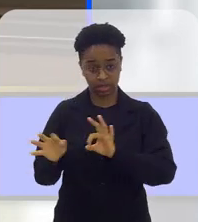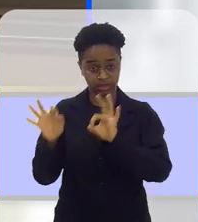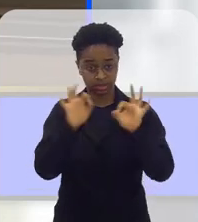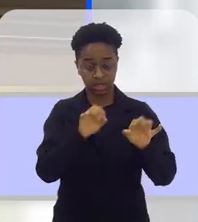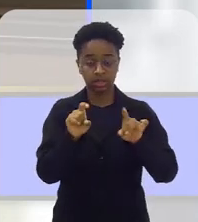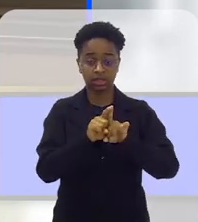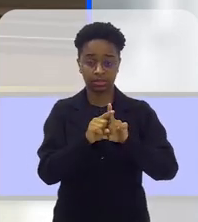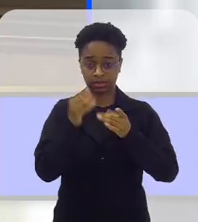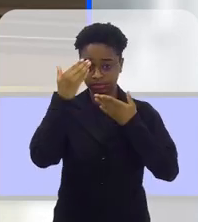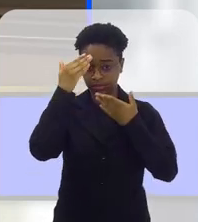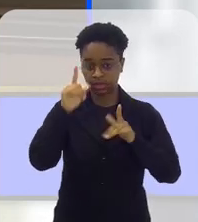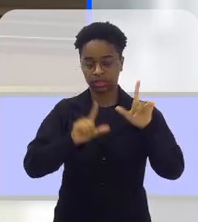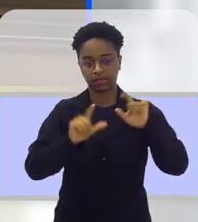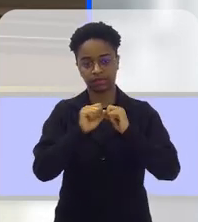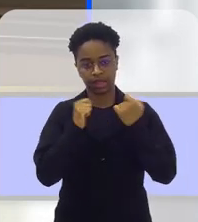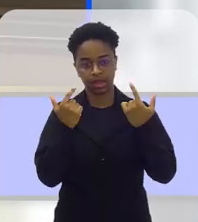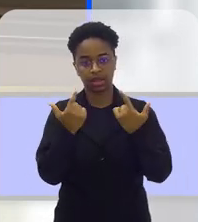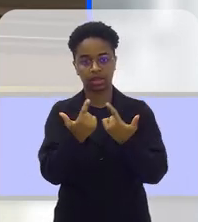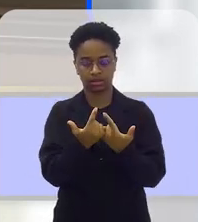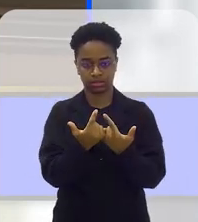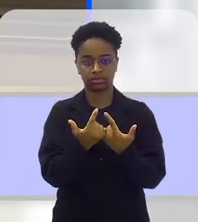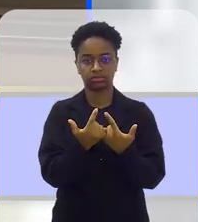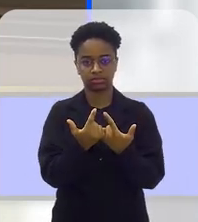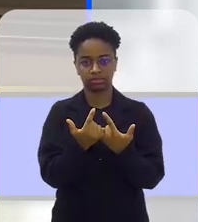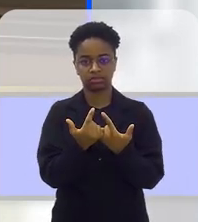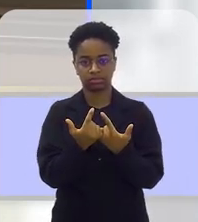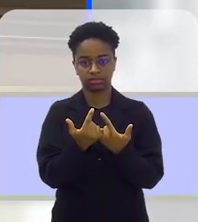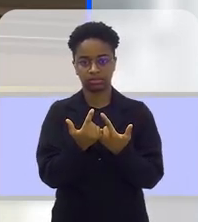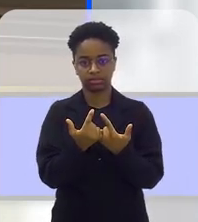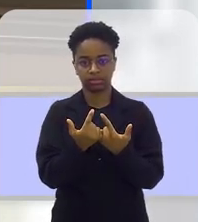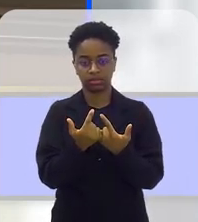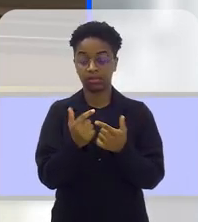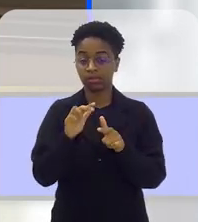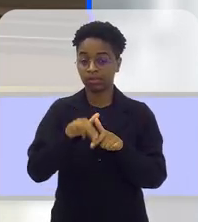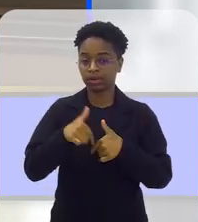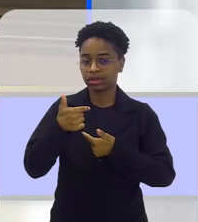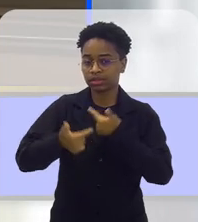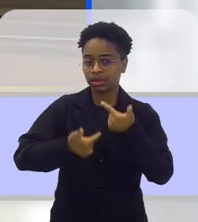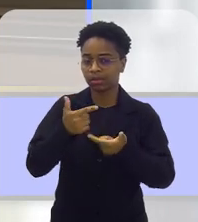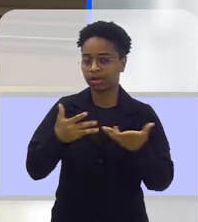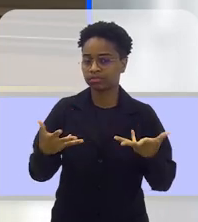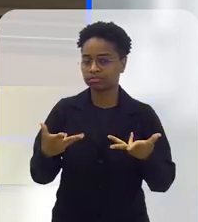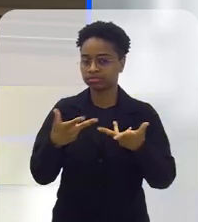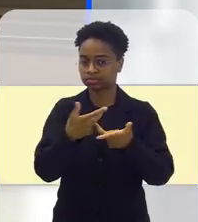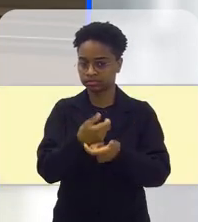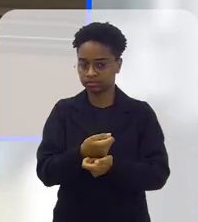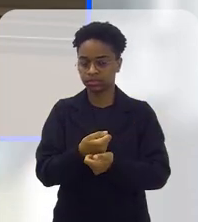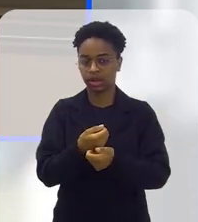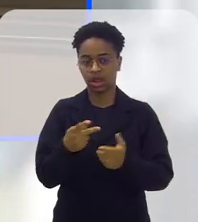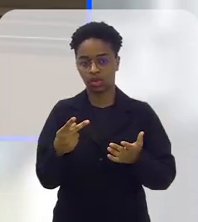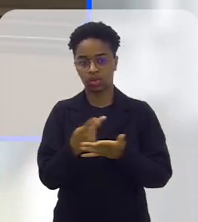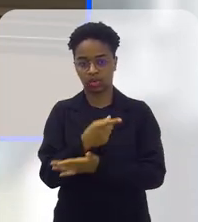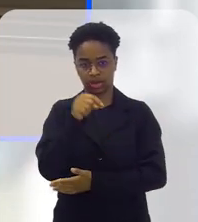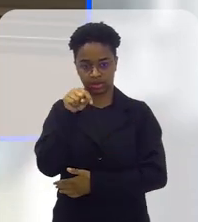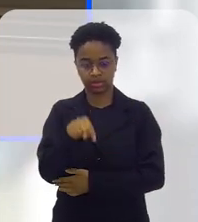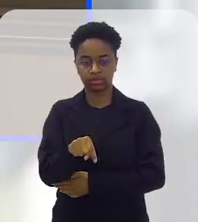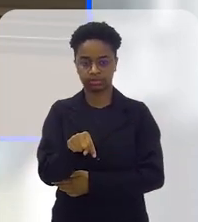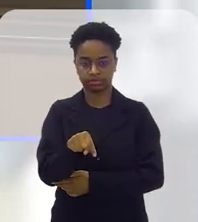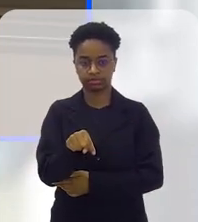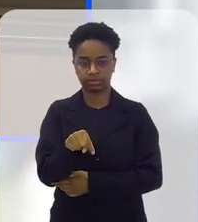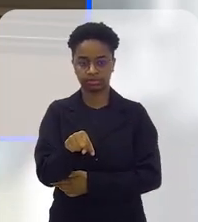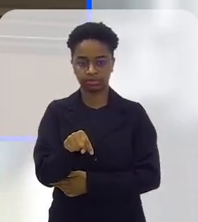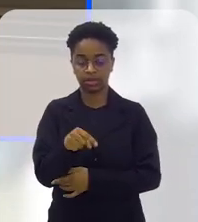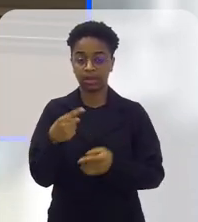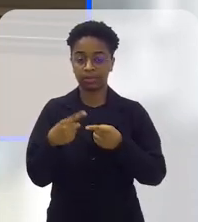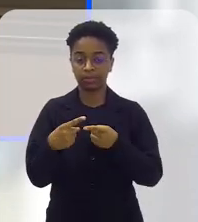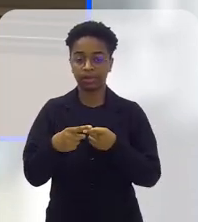os ouvintes aí, quero agradecer também a TV Alerj, né? Pelo esse trabalho maravilhoso que está sendo feito